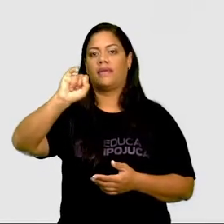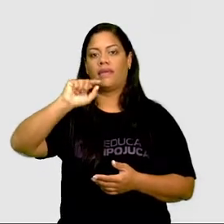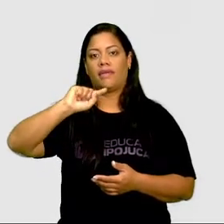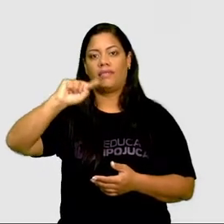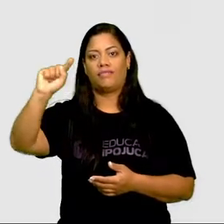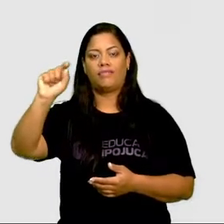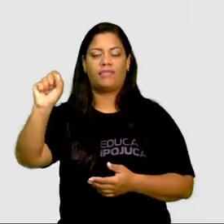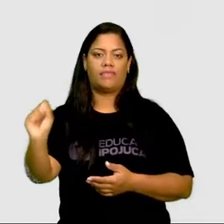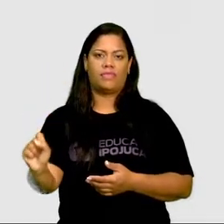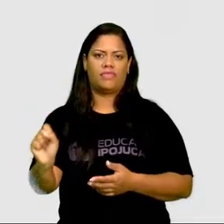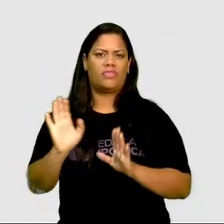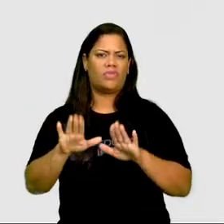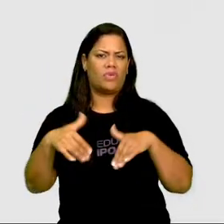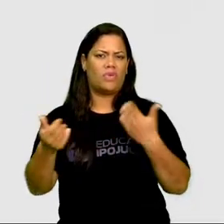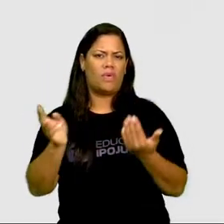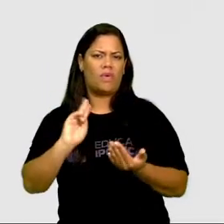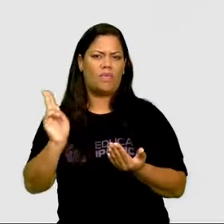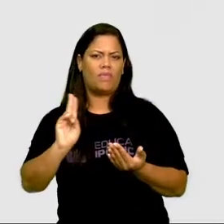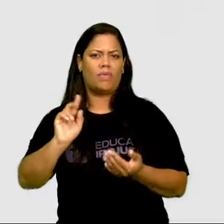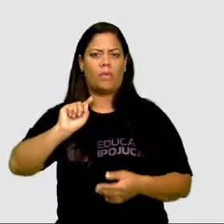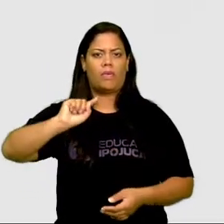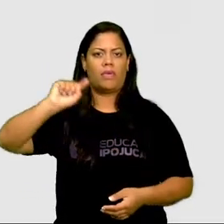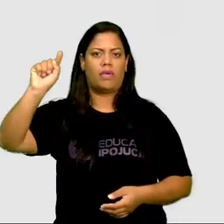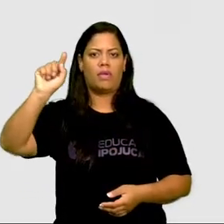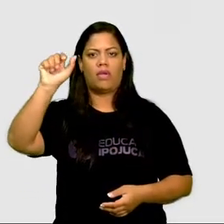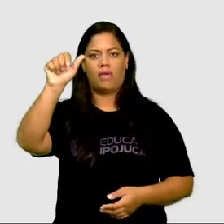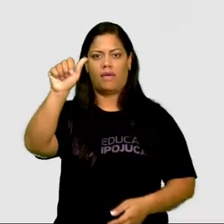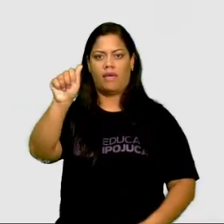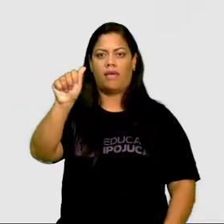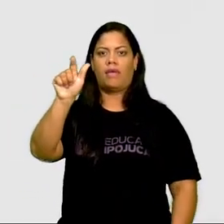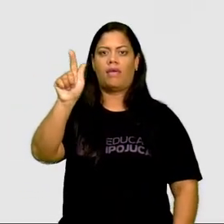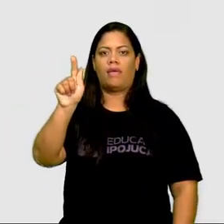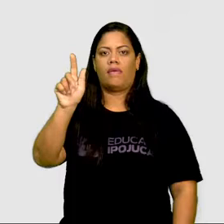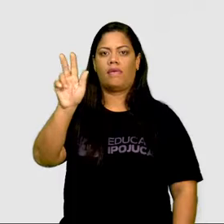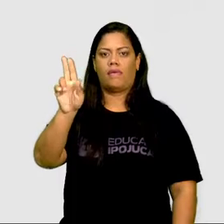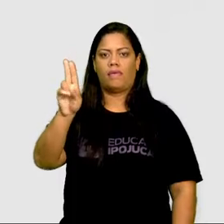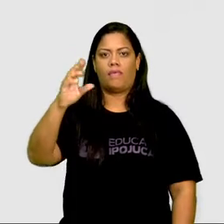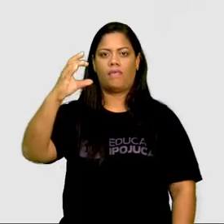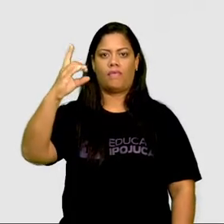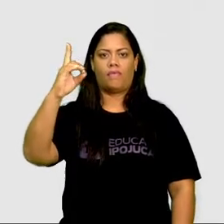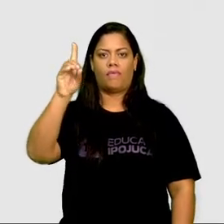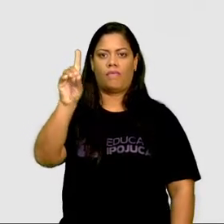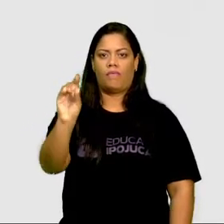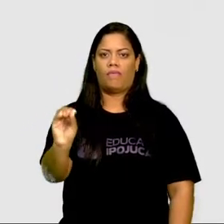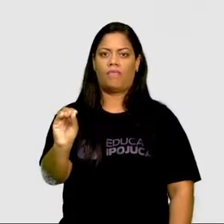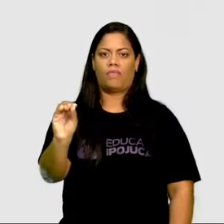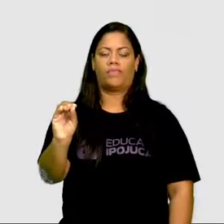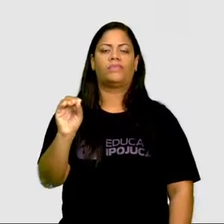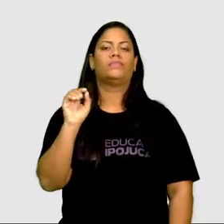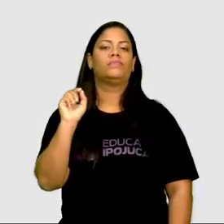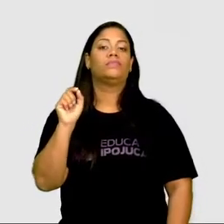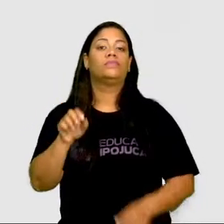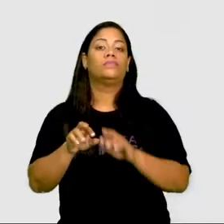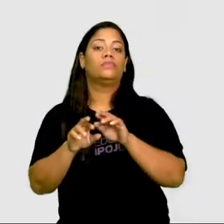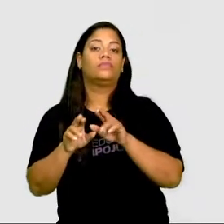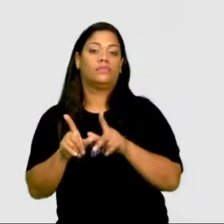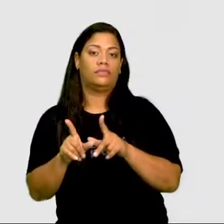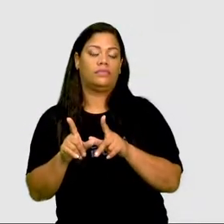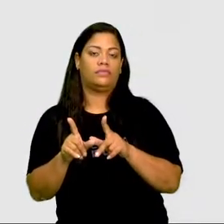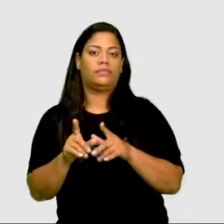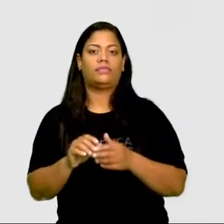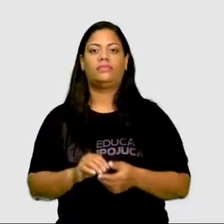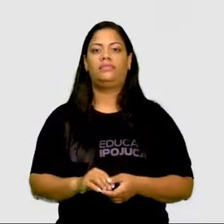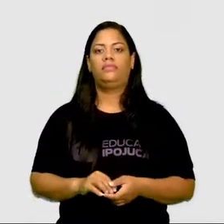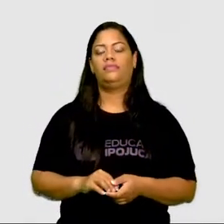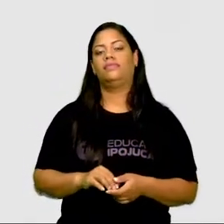Que acento é esse? Acento agudo. Então, o que diferenciou a palavra